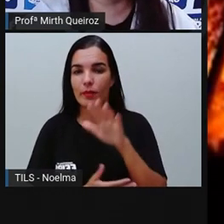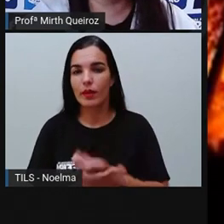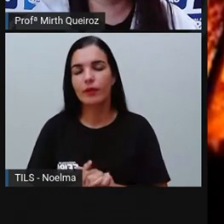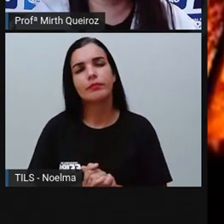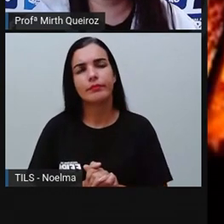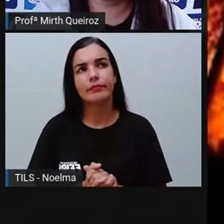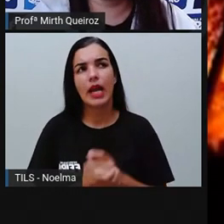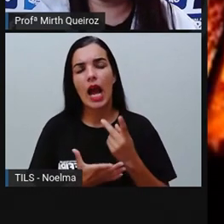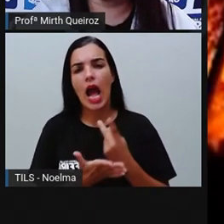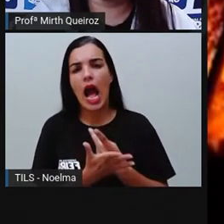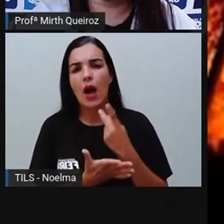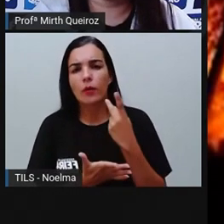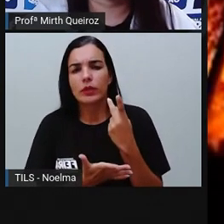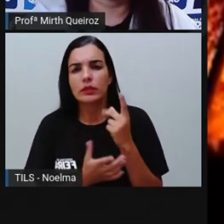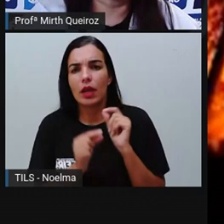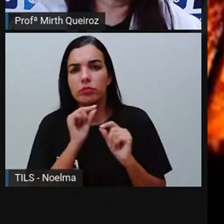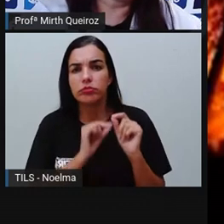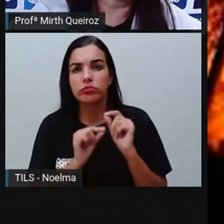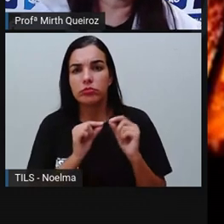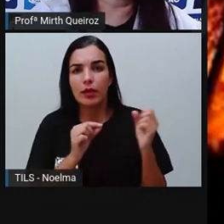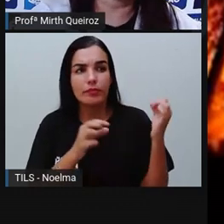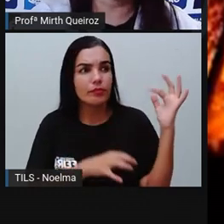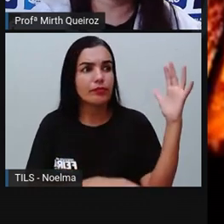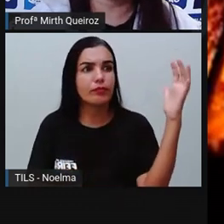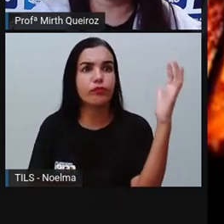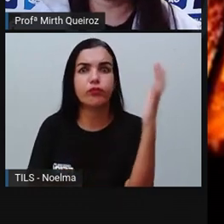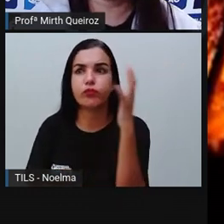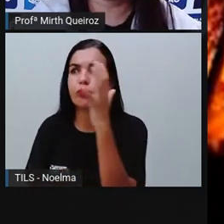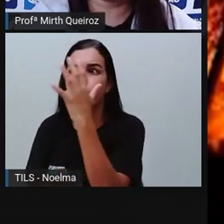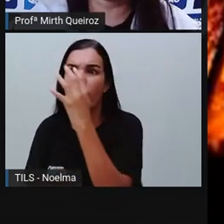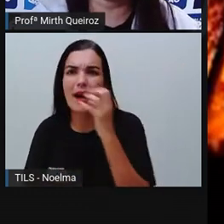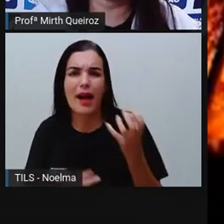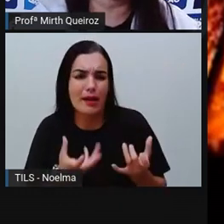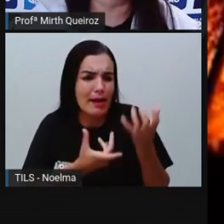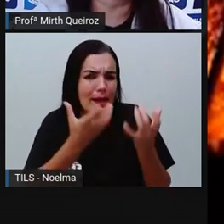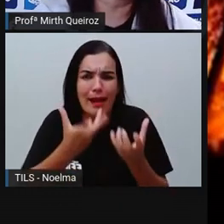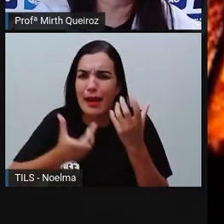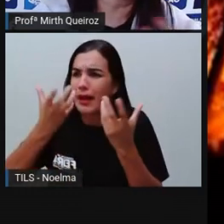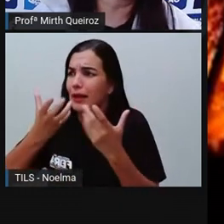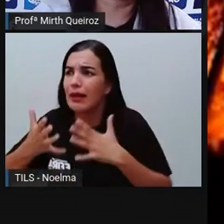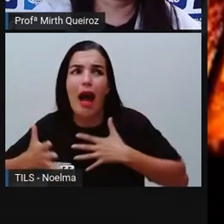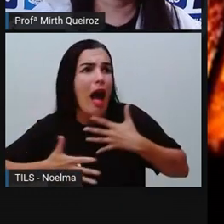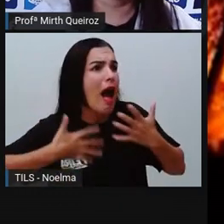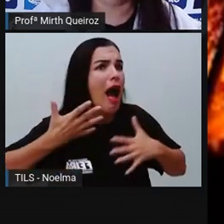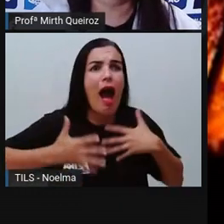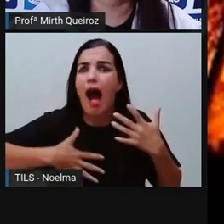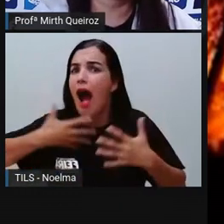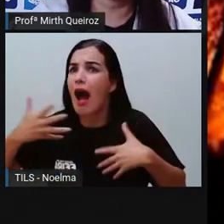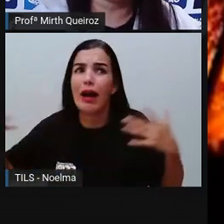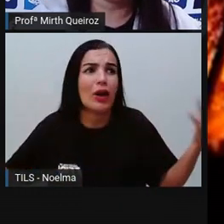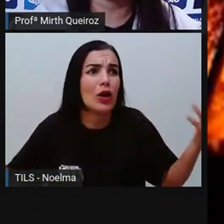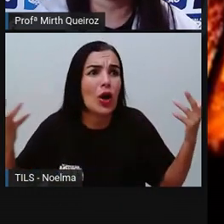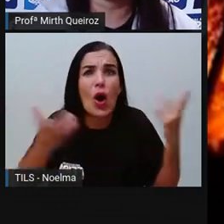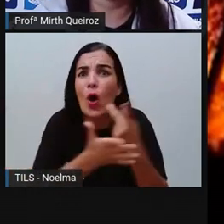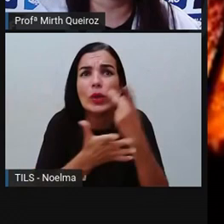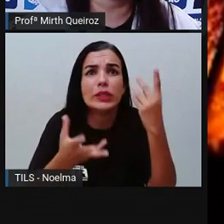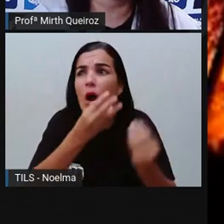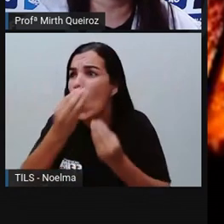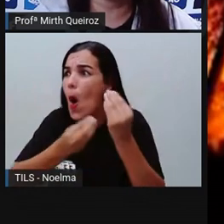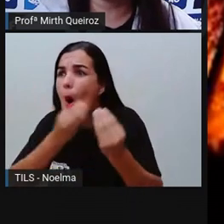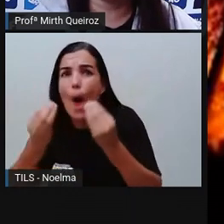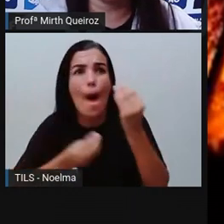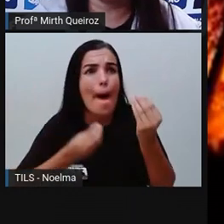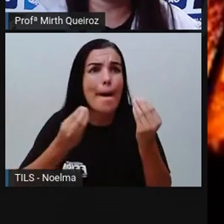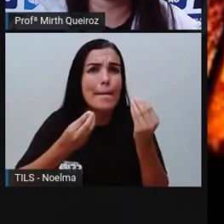Aconteceu um incêndio na floresta. De repente, apareceu aquele incêndio e ninguém sabia de onde foi que veio aquele incêndio,